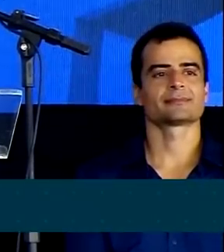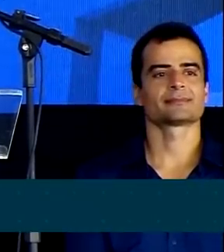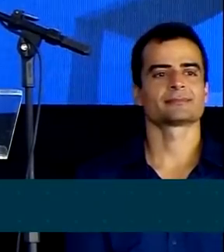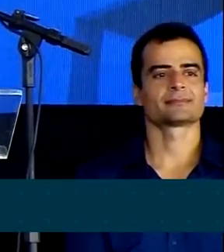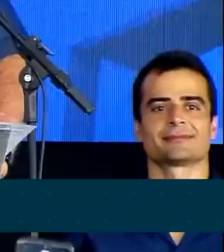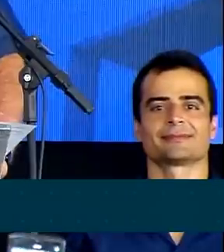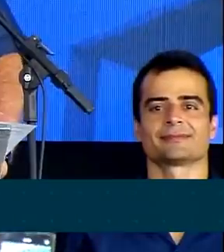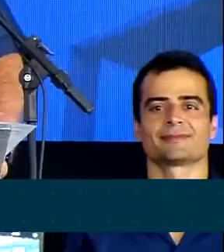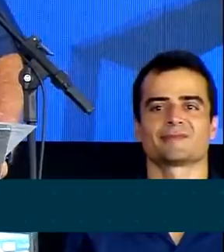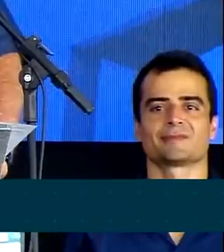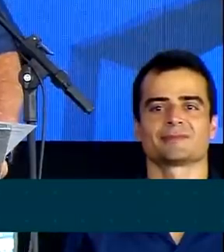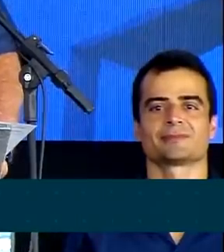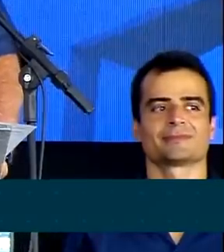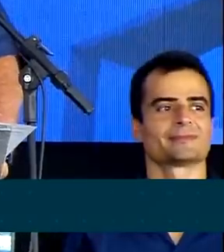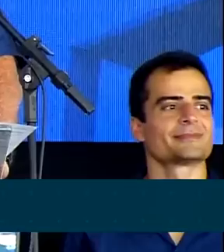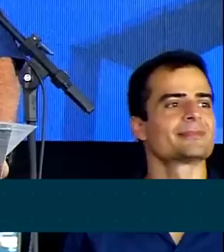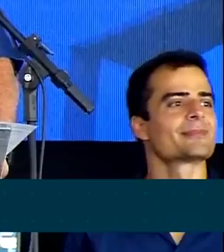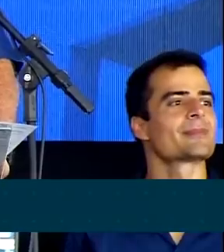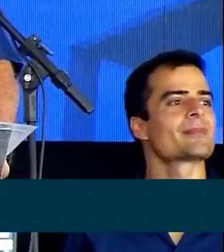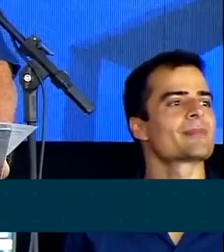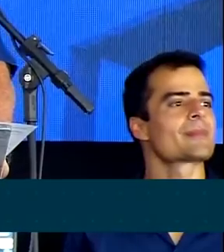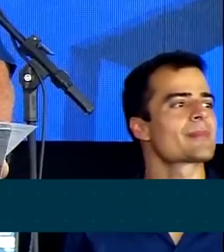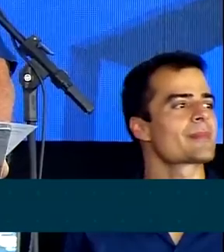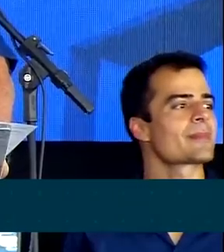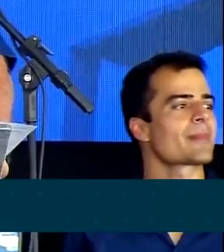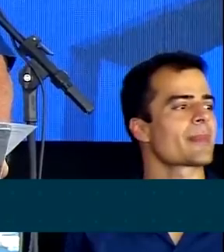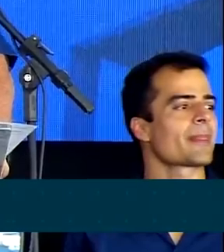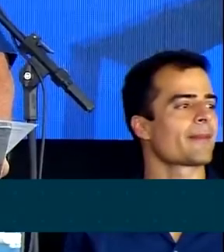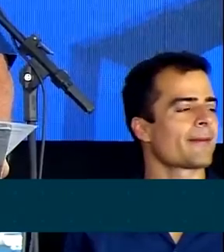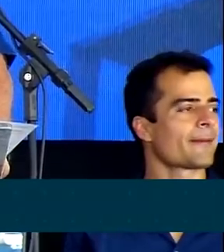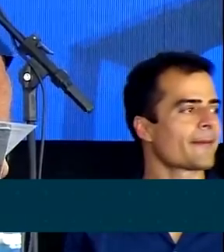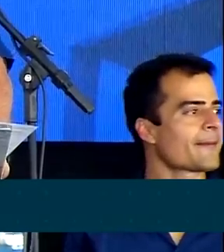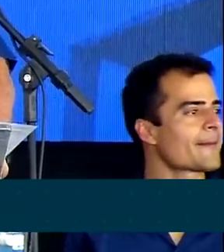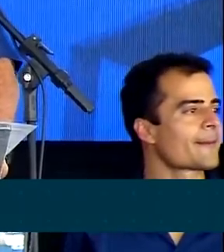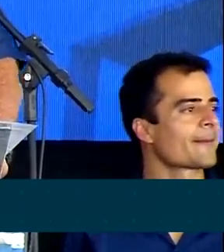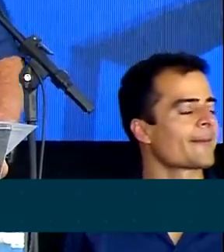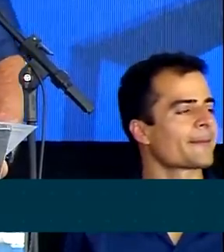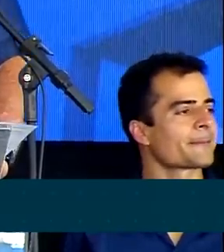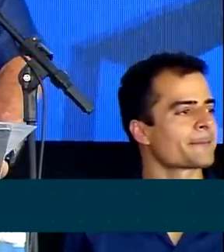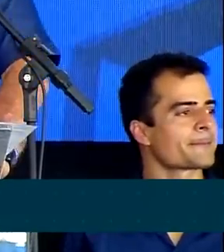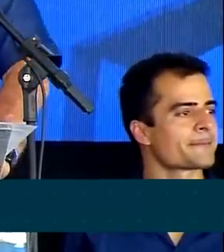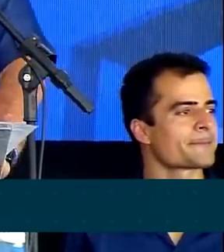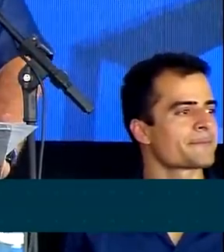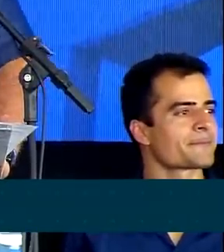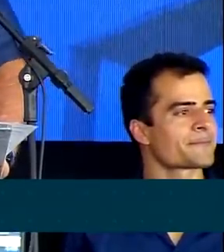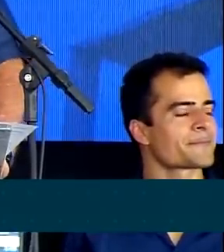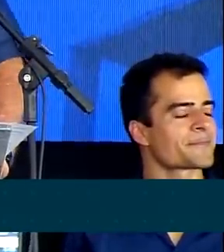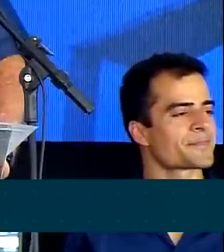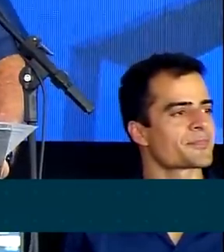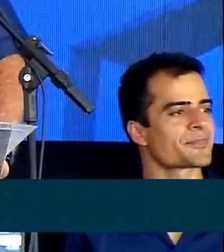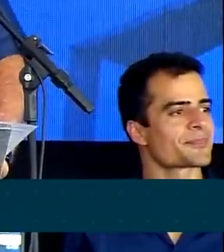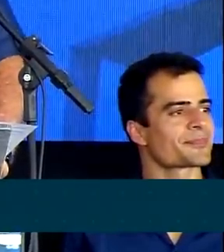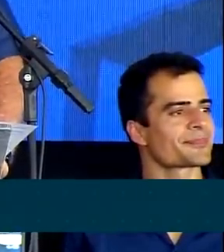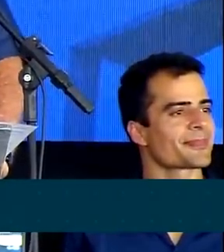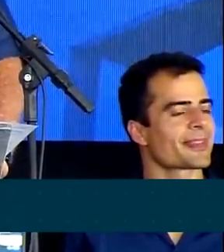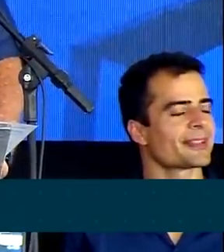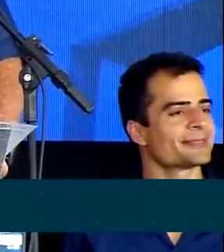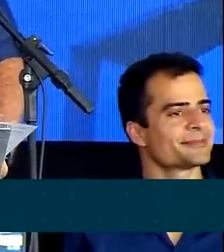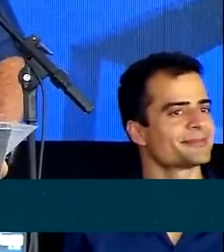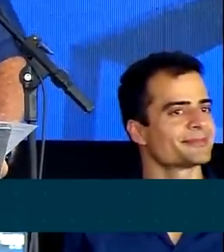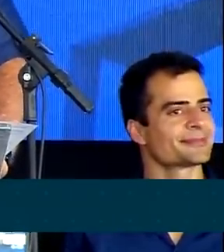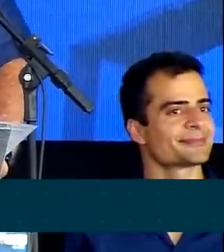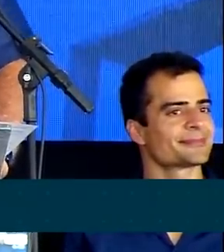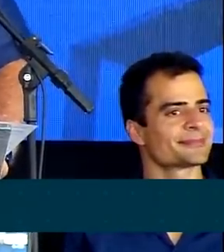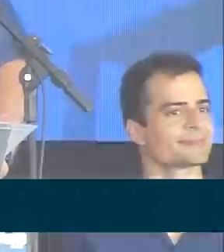que dobrou. Uma família precisa de um lar, precisa de uma casa ou de um apartamento. Essa é nossa